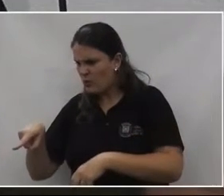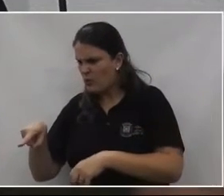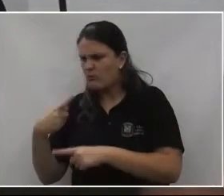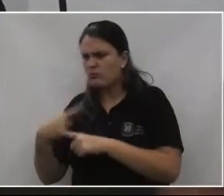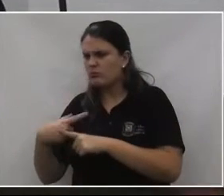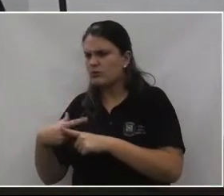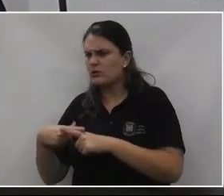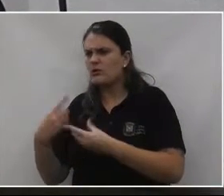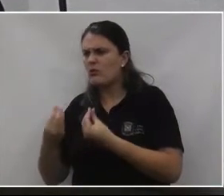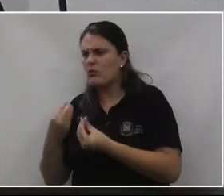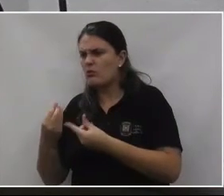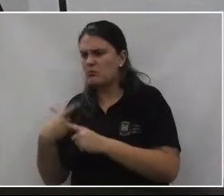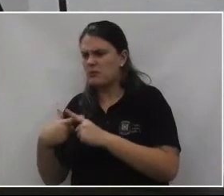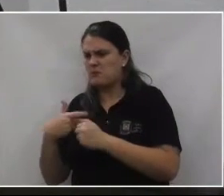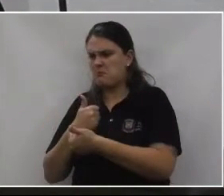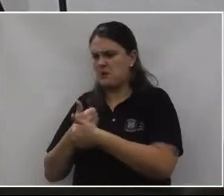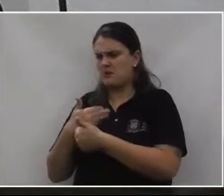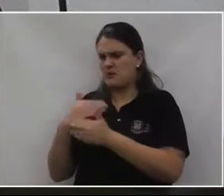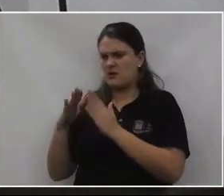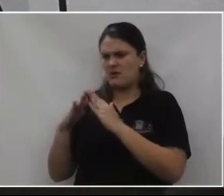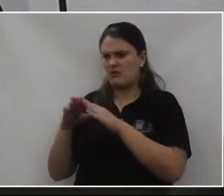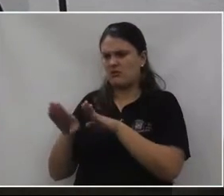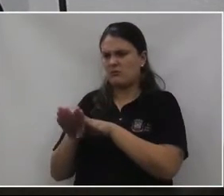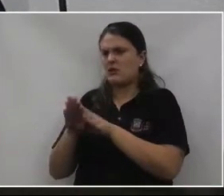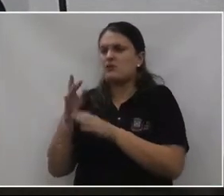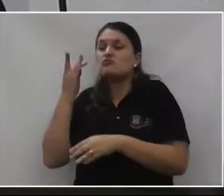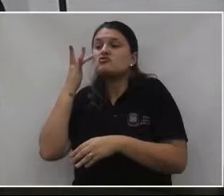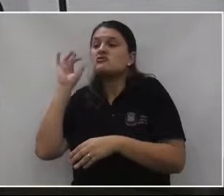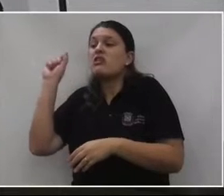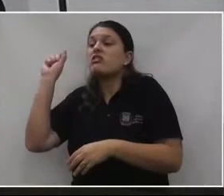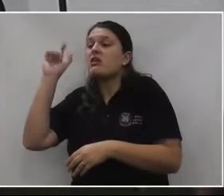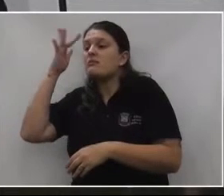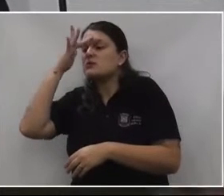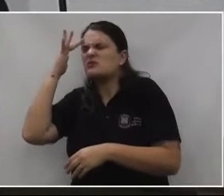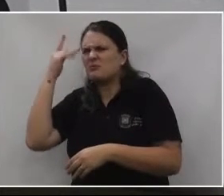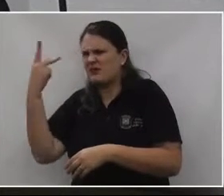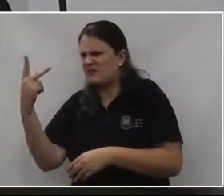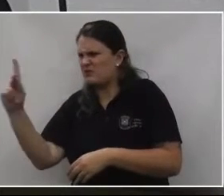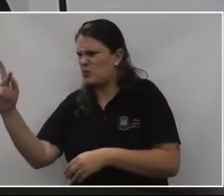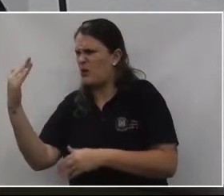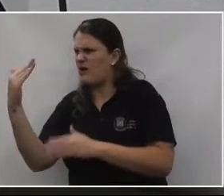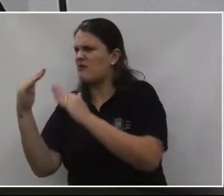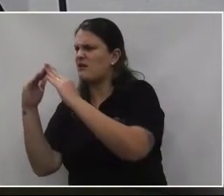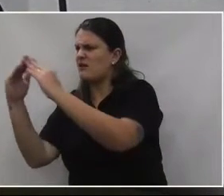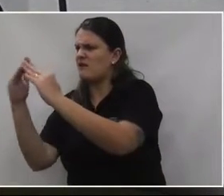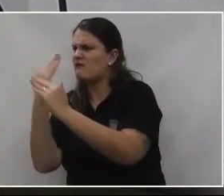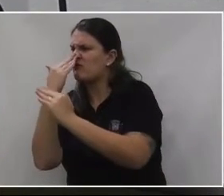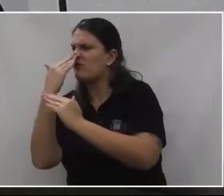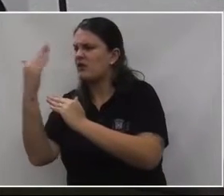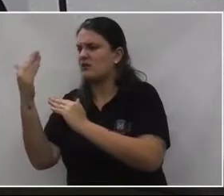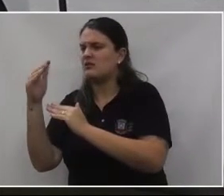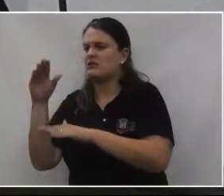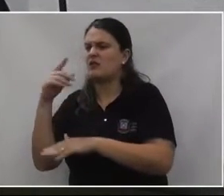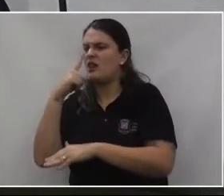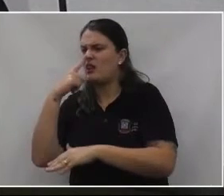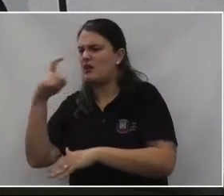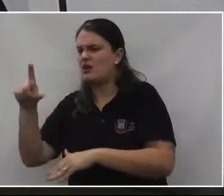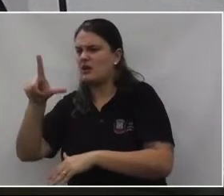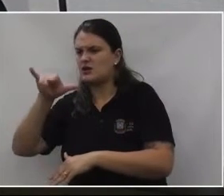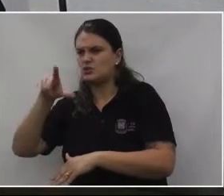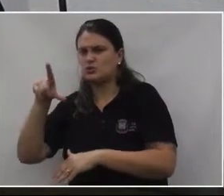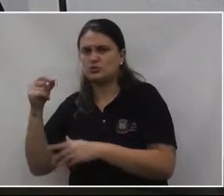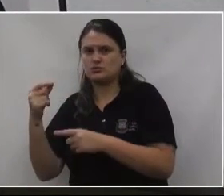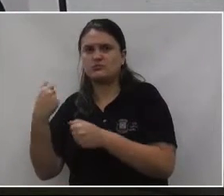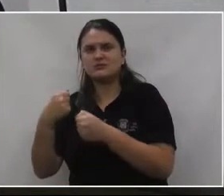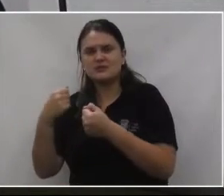Porque se choveu, deve estar perto da minha casa também. Ela falou, eu não sei quem que jogou. Falei, na frente da tua casa, alguém jogou. tem que estar atento, tem que